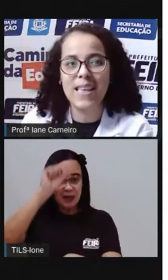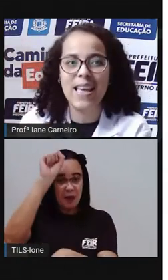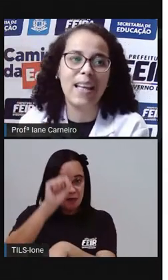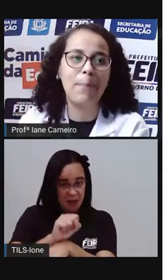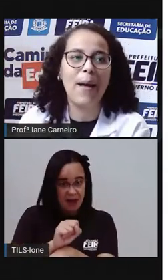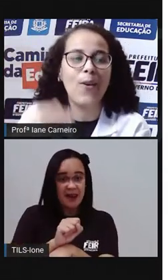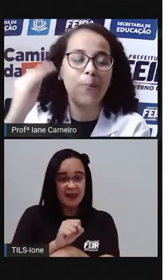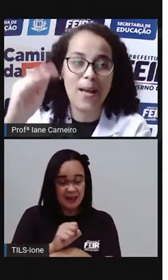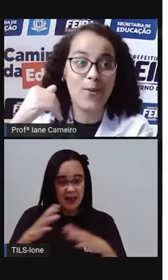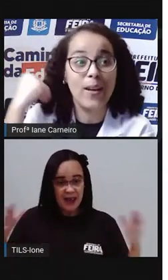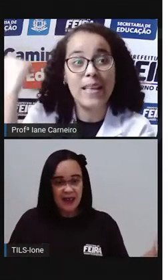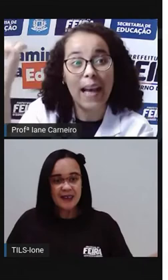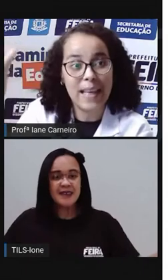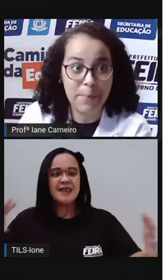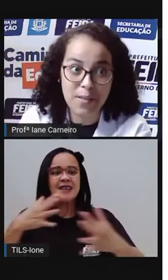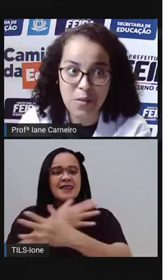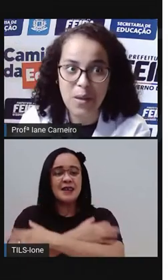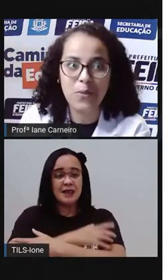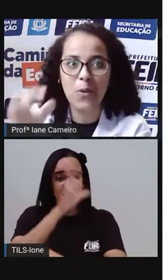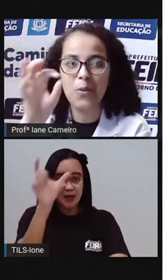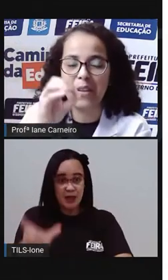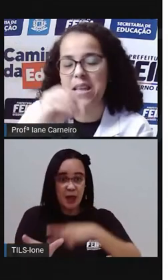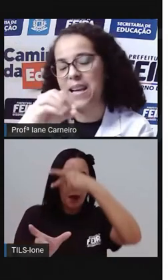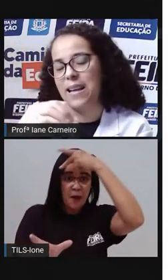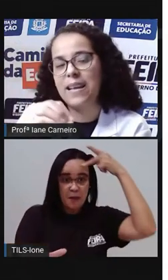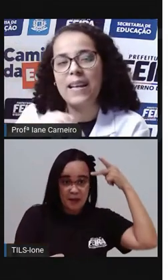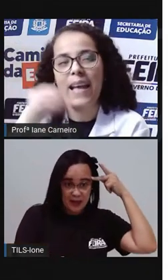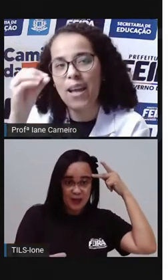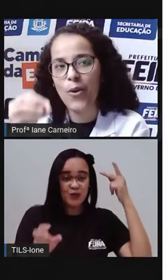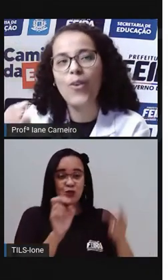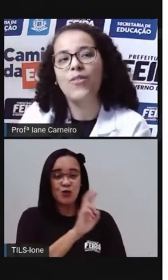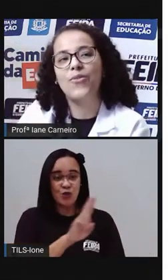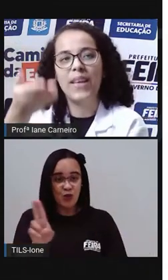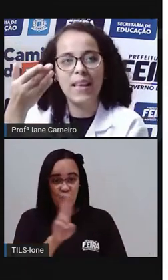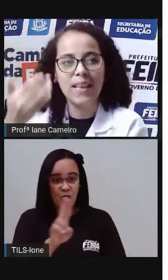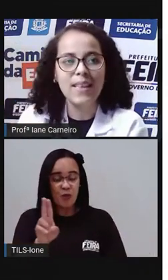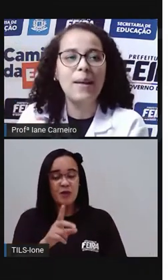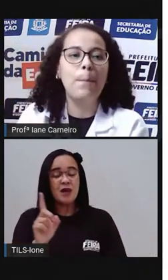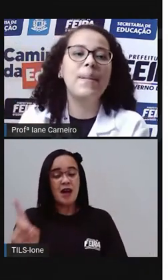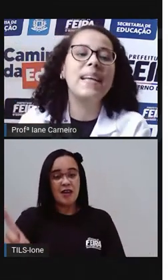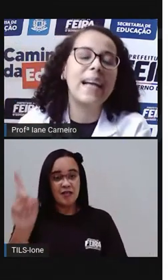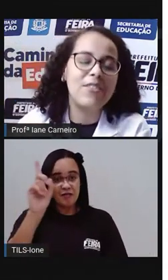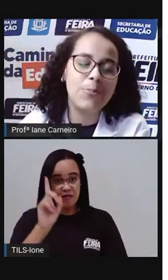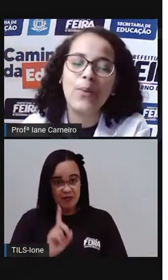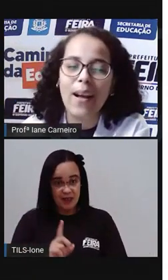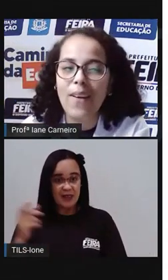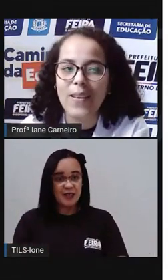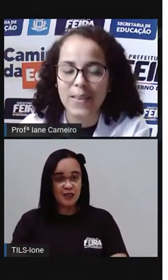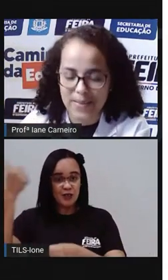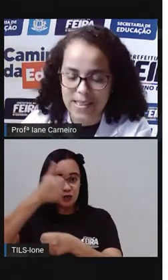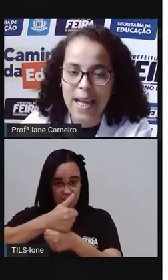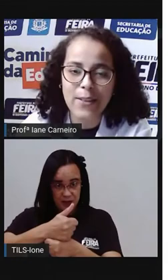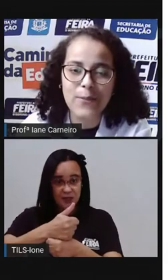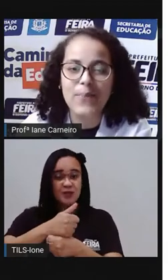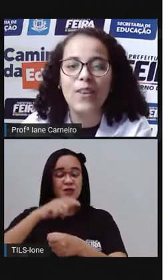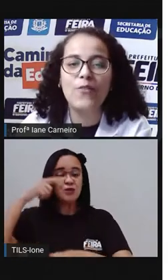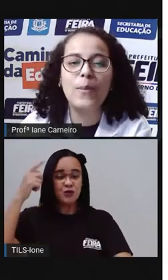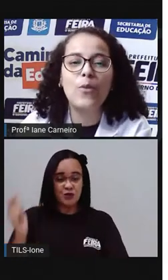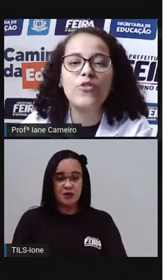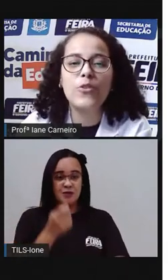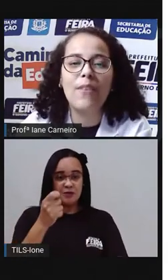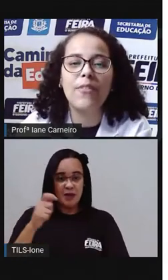nome em quem ela parou E aí a pessoa que ela errou Vem brincar de pular corda Tá certo?